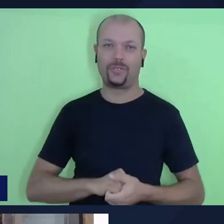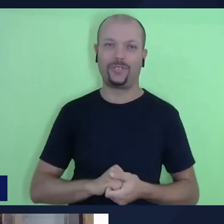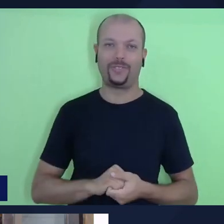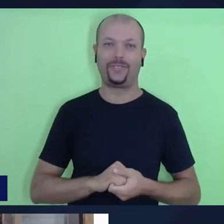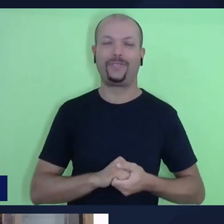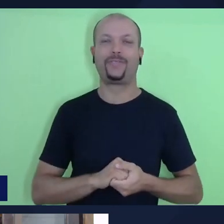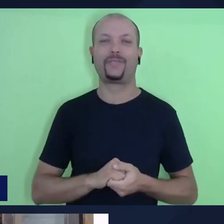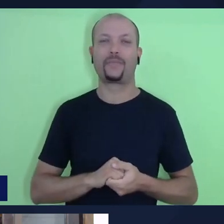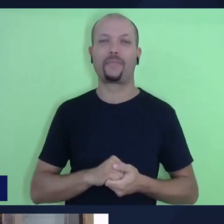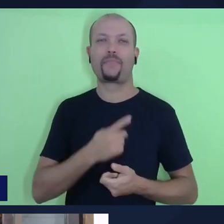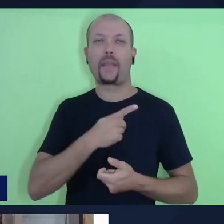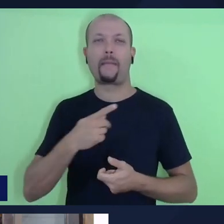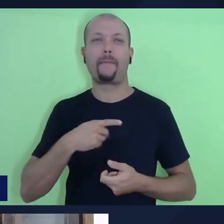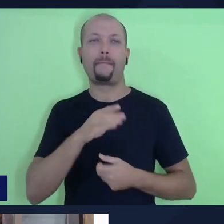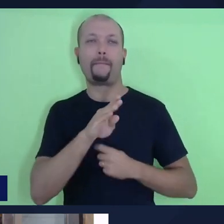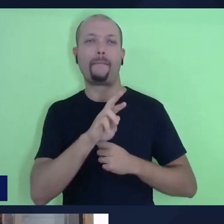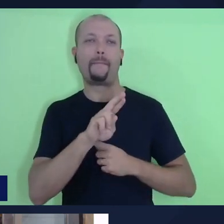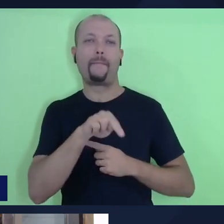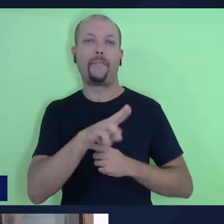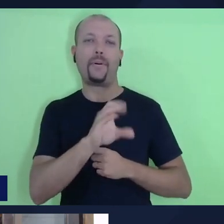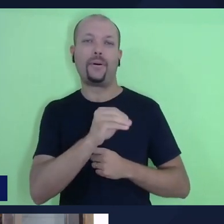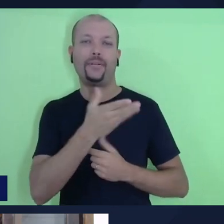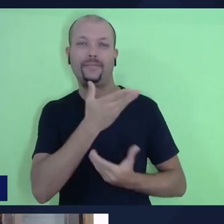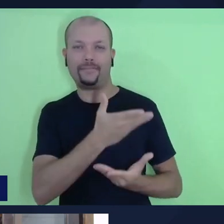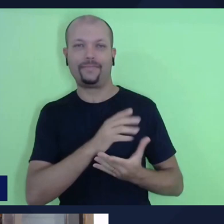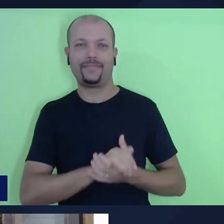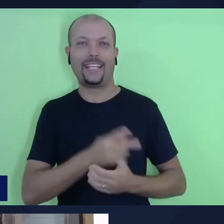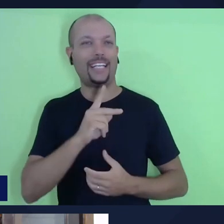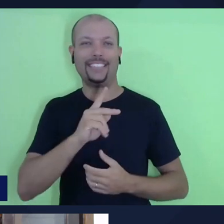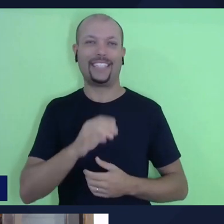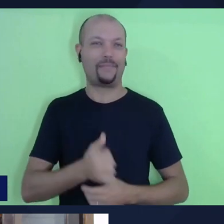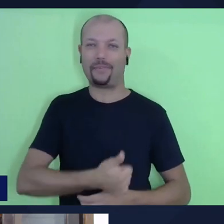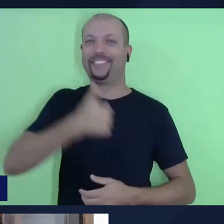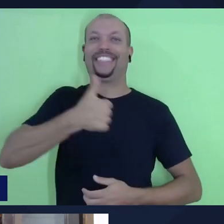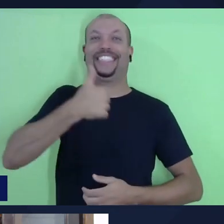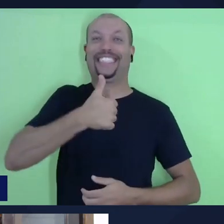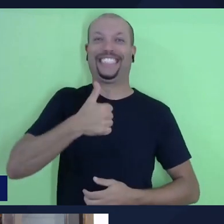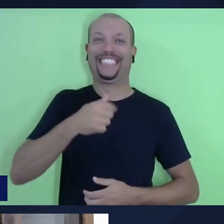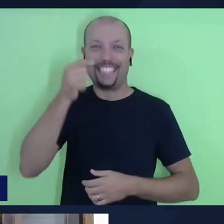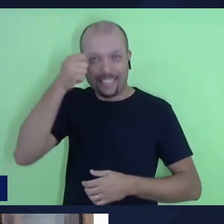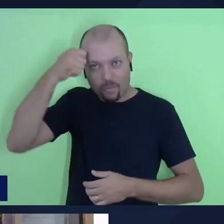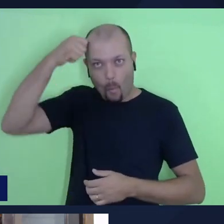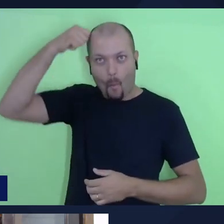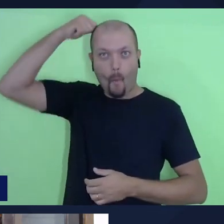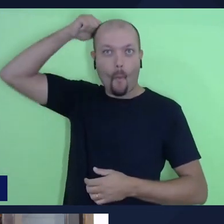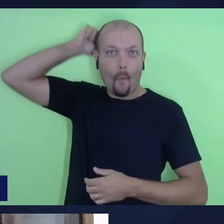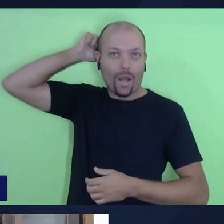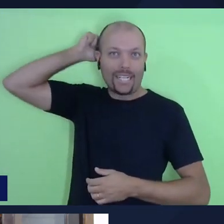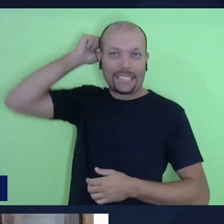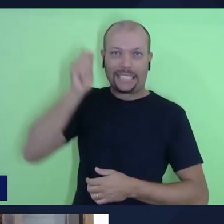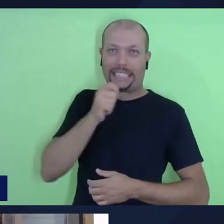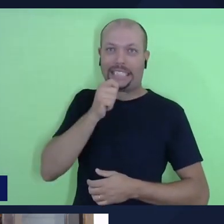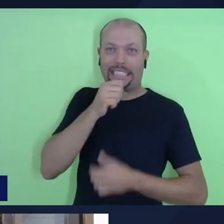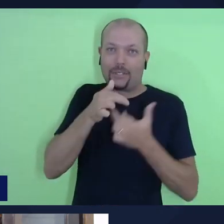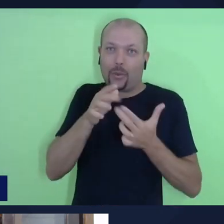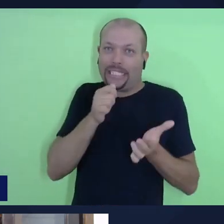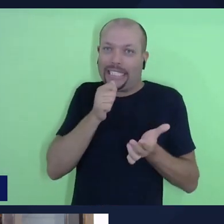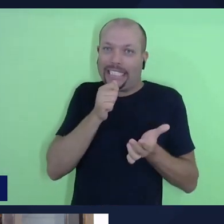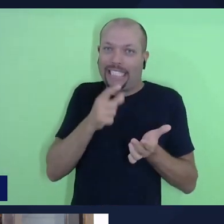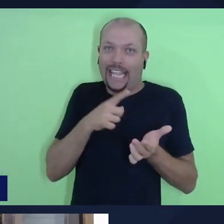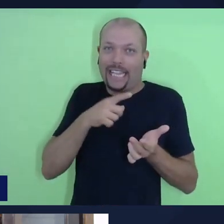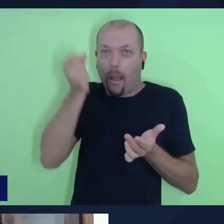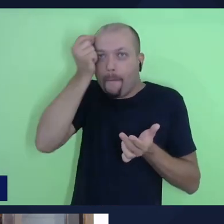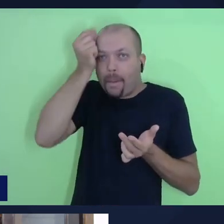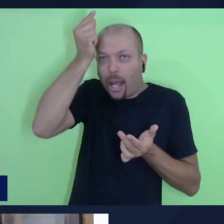Pastor Bruno, ele é sempre otimista, né, cabelinho baixo daquilo que lhe restou dos cabelos, né, pastor Bruno? Nas outras